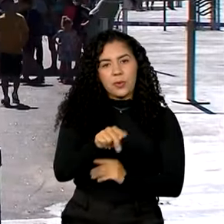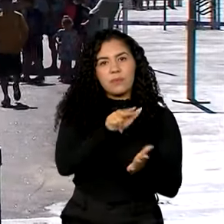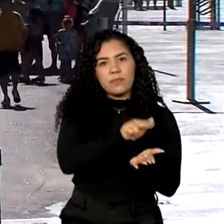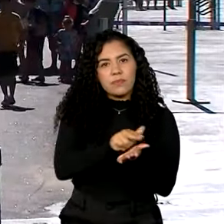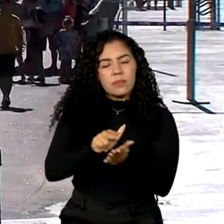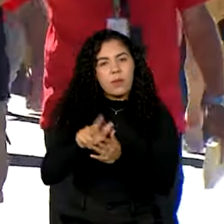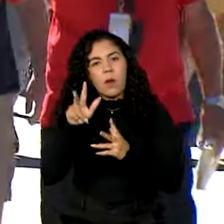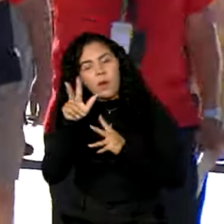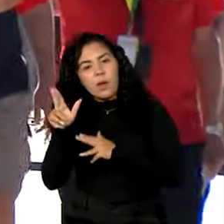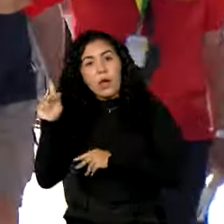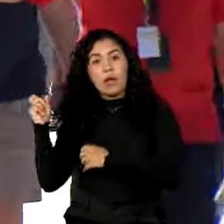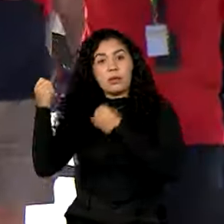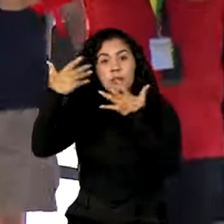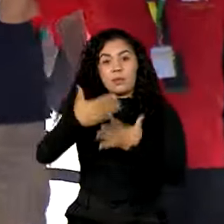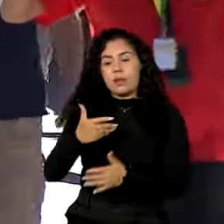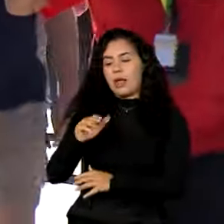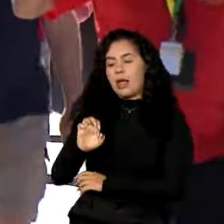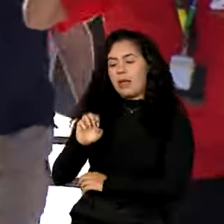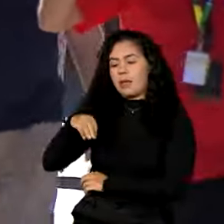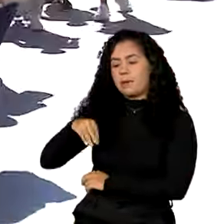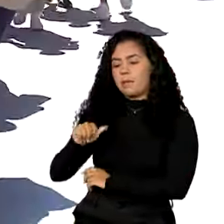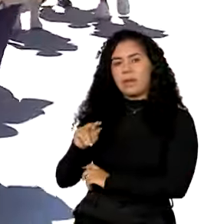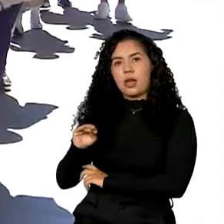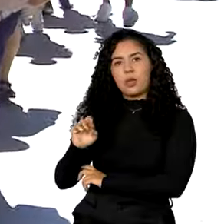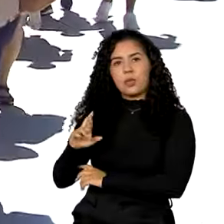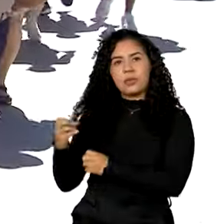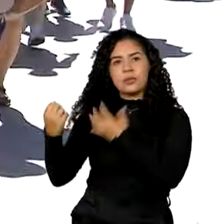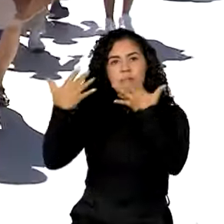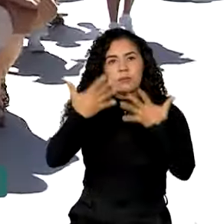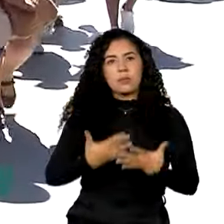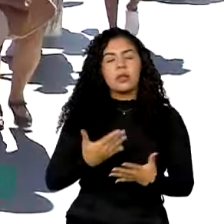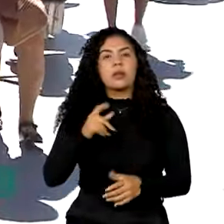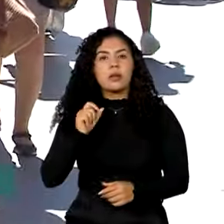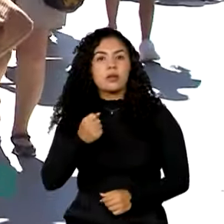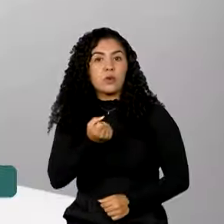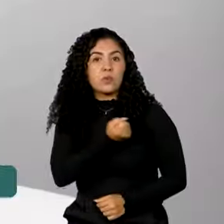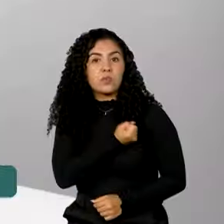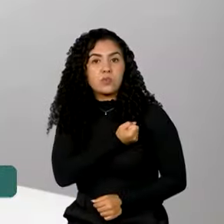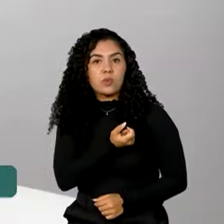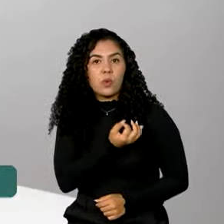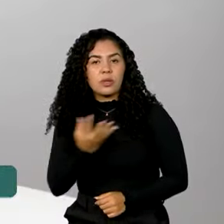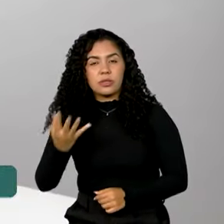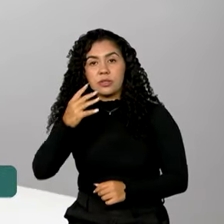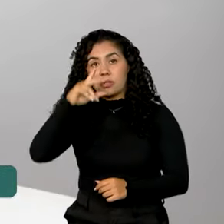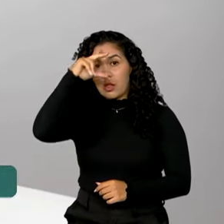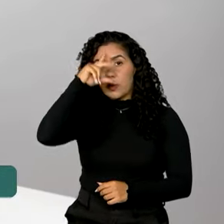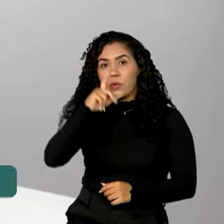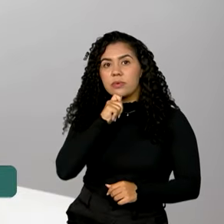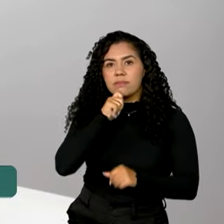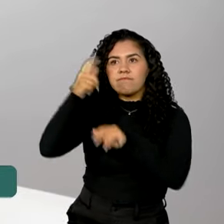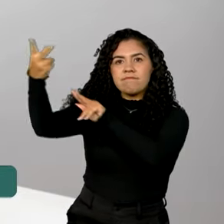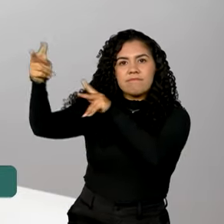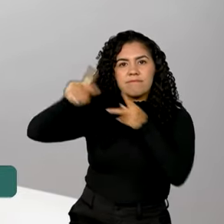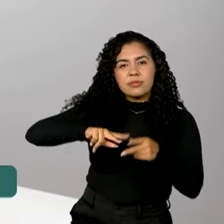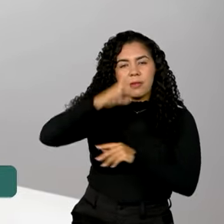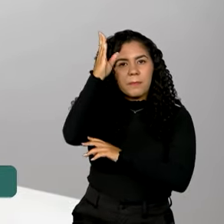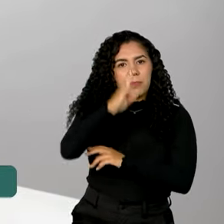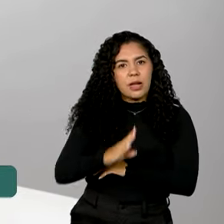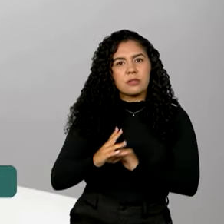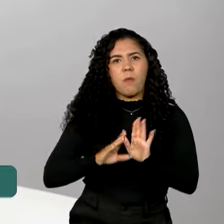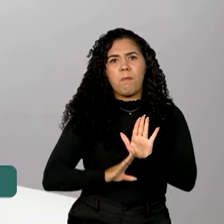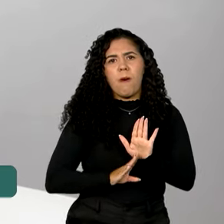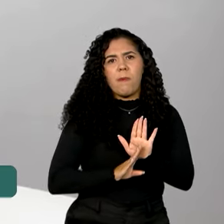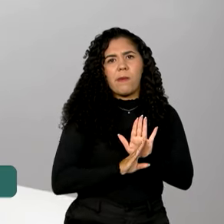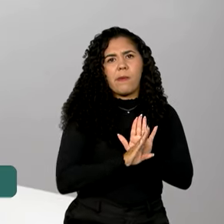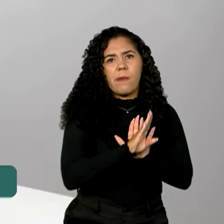a Embratur também destaca o crescimento do número de turistas estrangeiros no país. De janeiro a agosto de 2024,